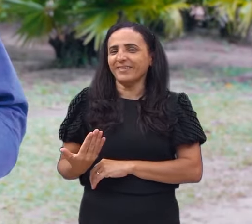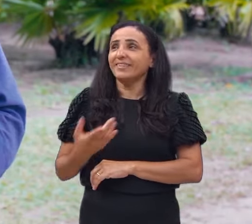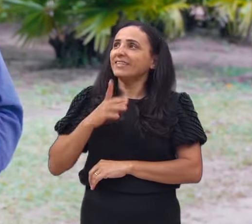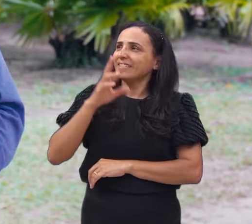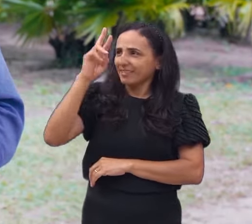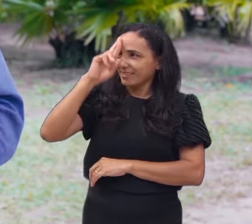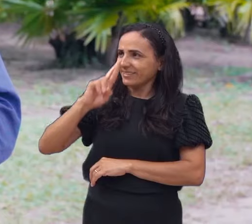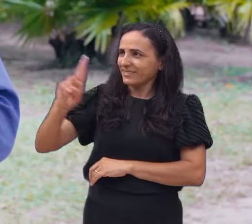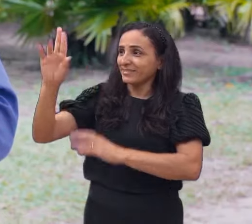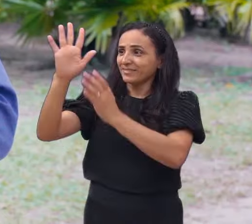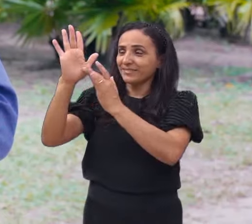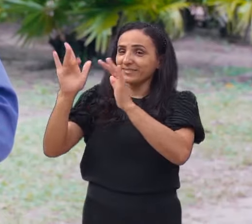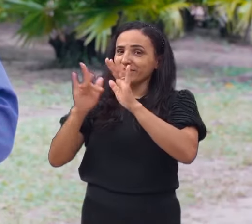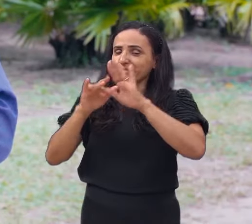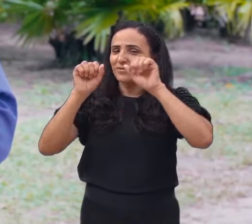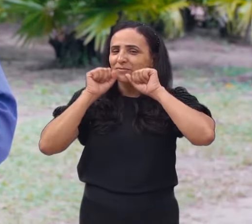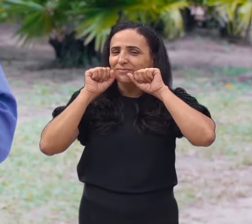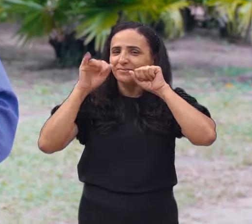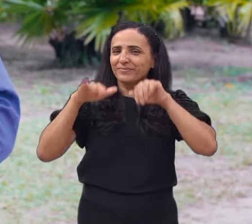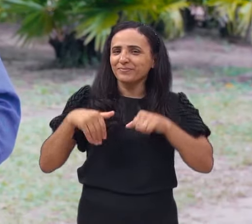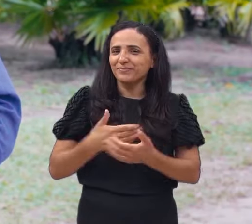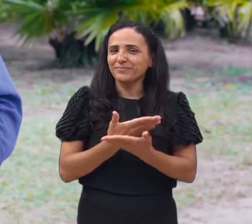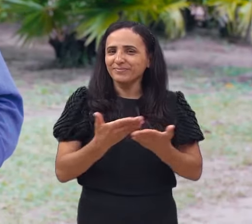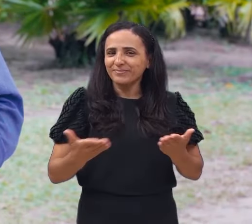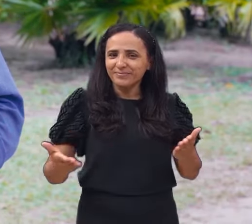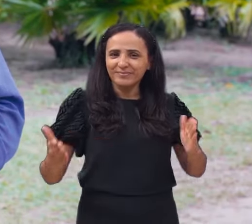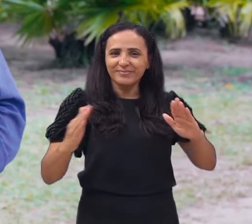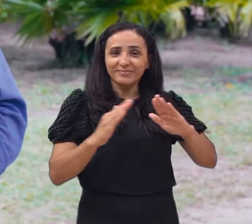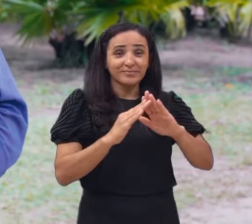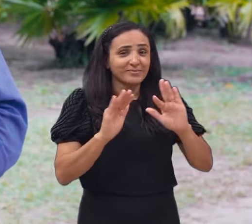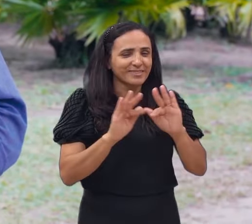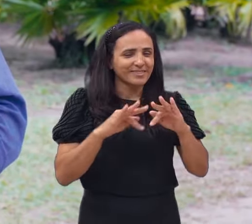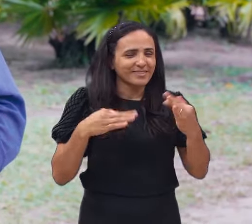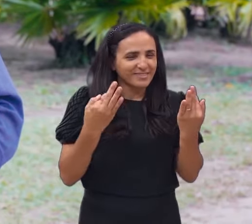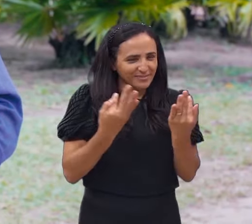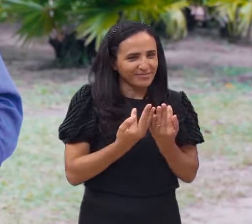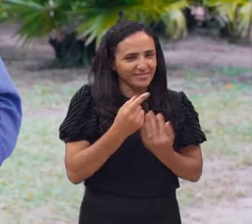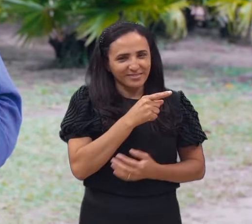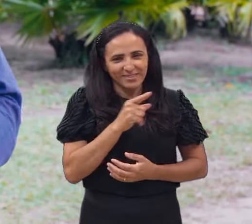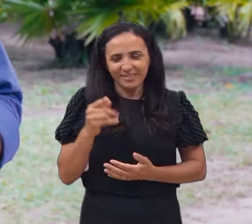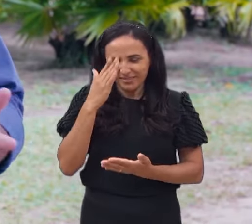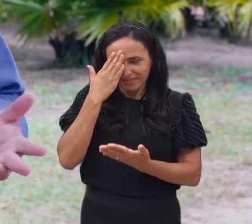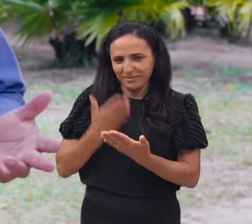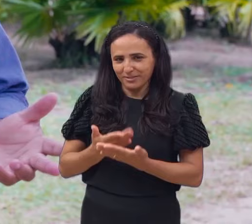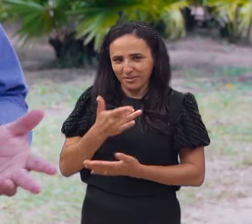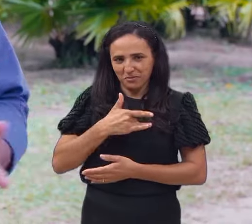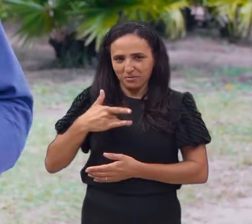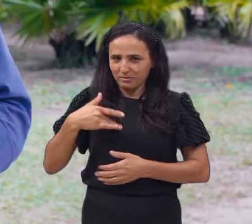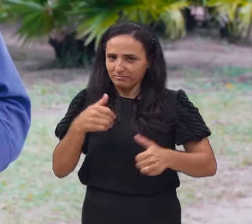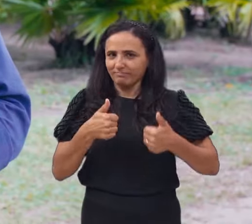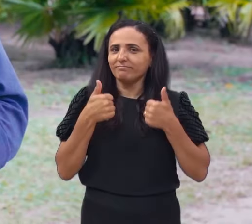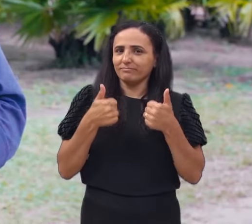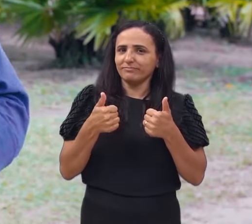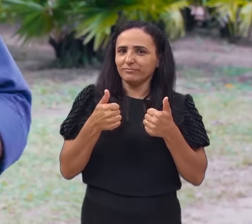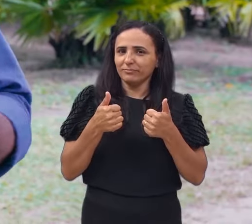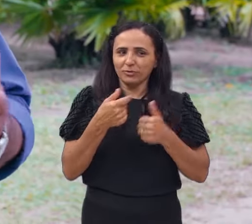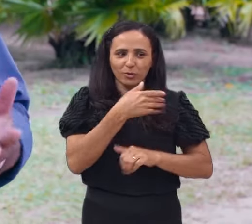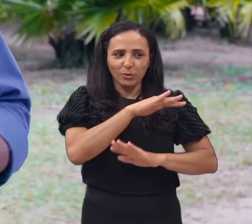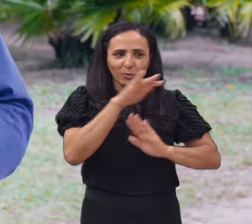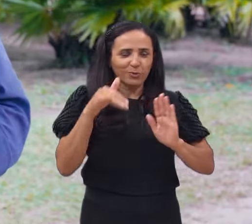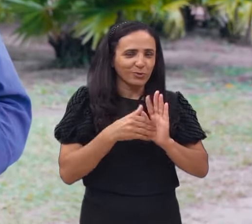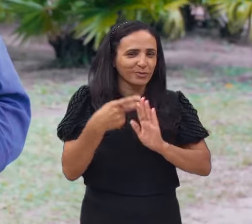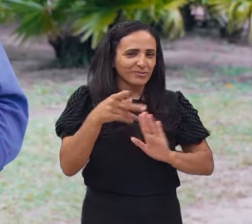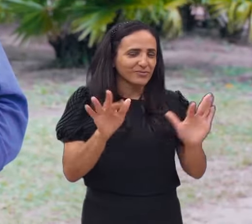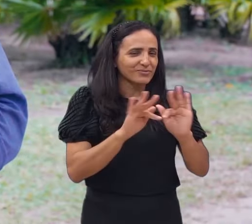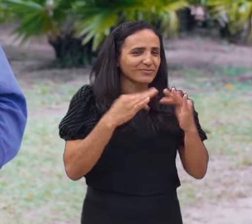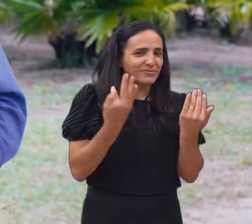audiência, que o Senhor Jesus continue ajudando e abençoando sua casa, toda a sua família. Espero que você esteja bem, não só você, como